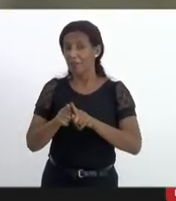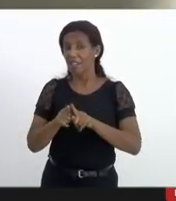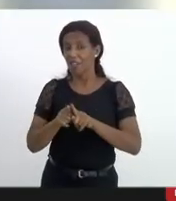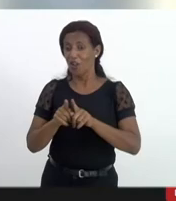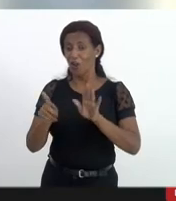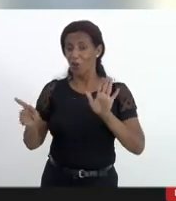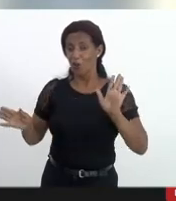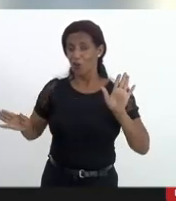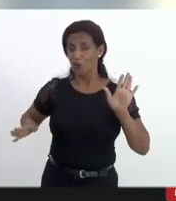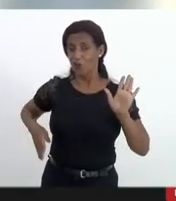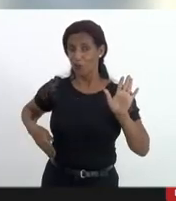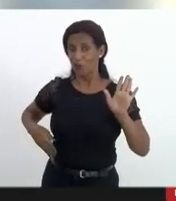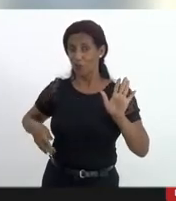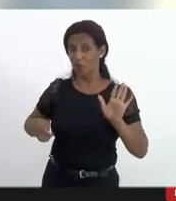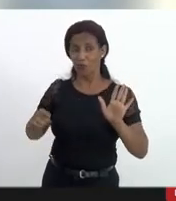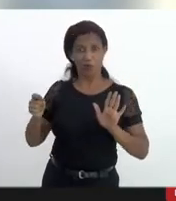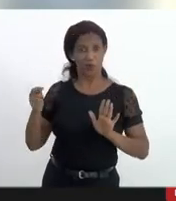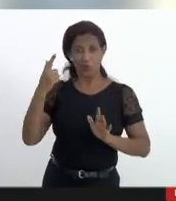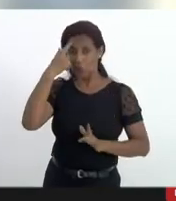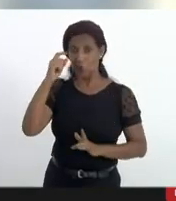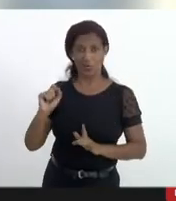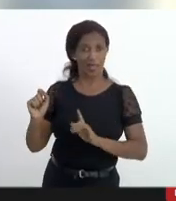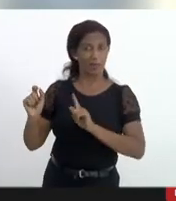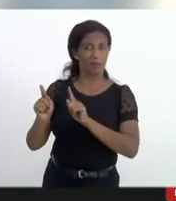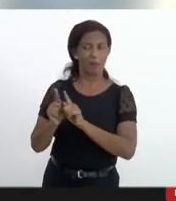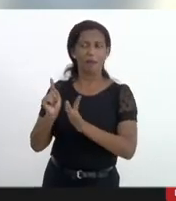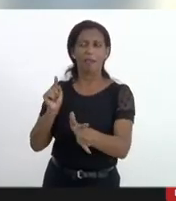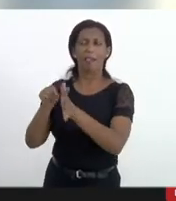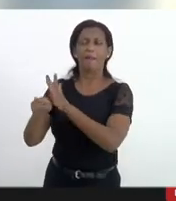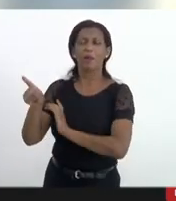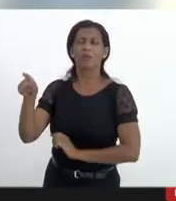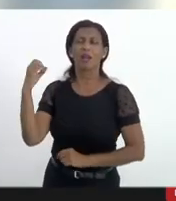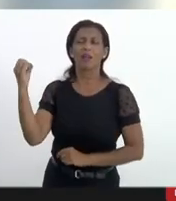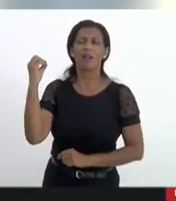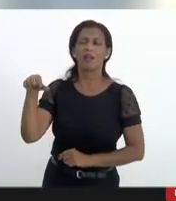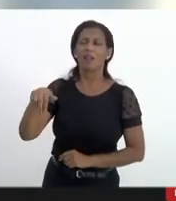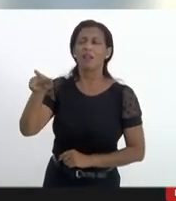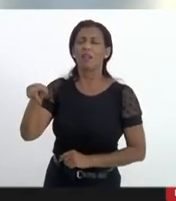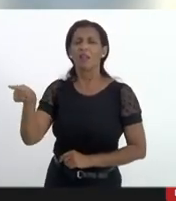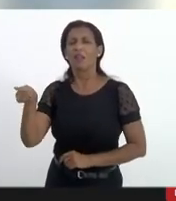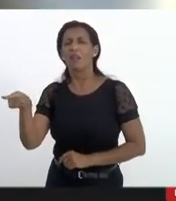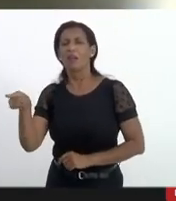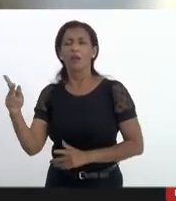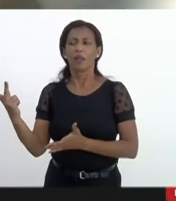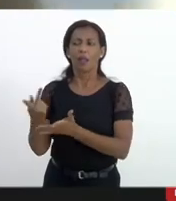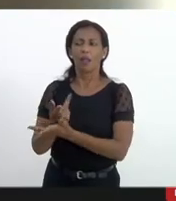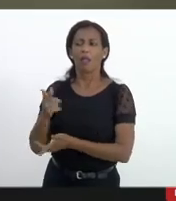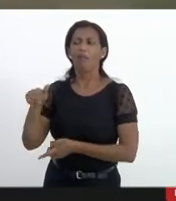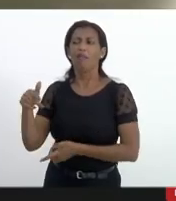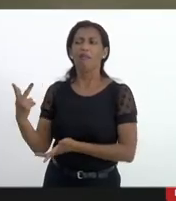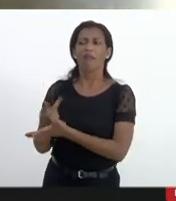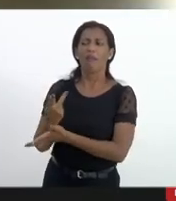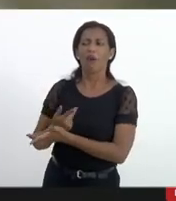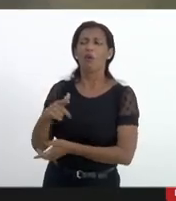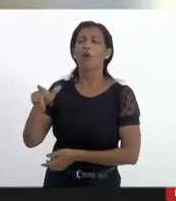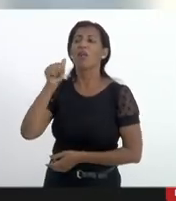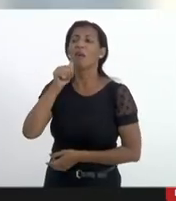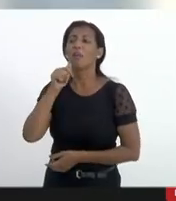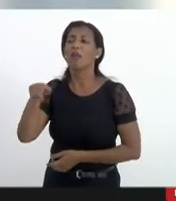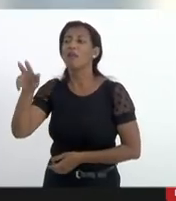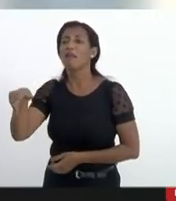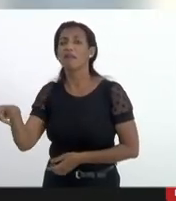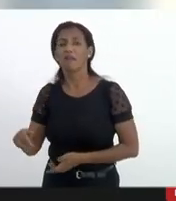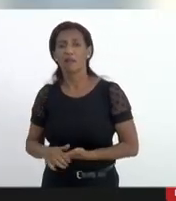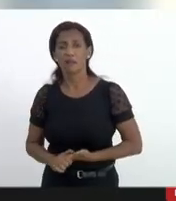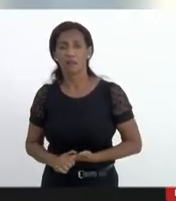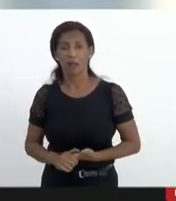mas procura abordar ali mandar alguém para perguntar para a patrulha Maria da Penha quem foi que vacilou quem foi que vacilou com a mulher quem foi que fez